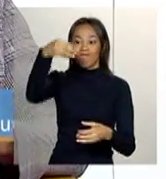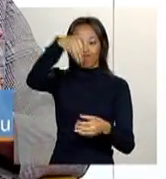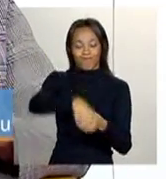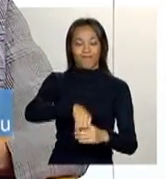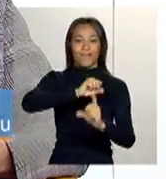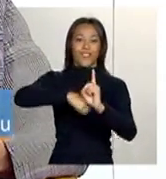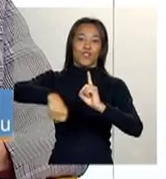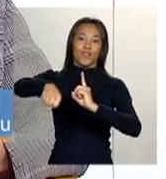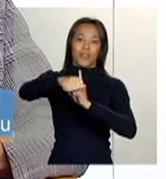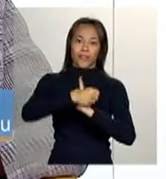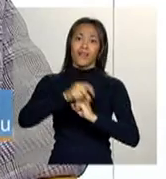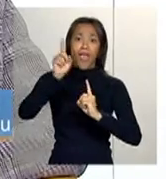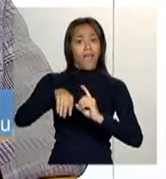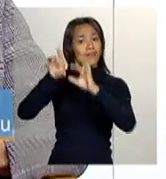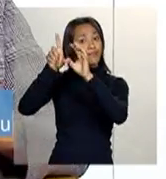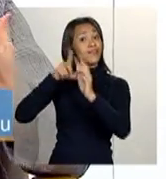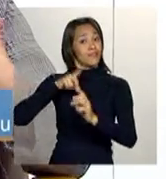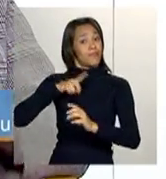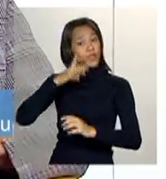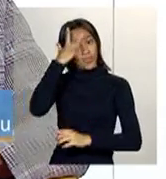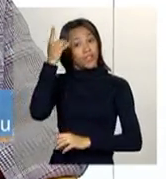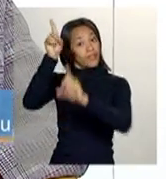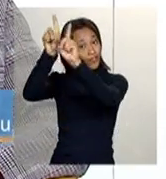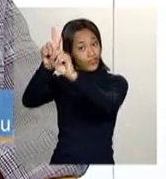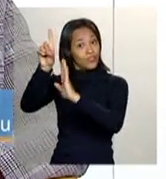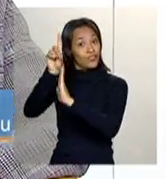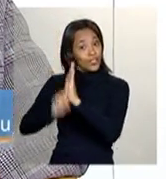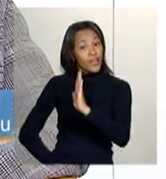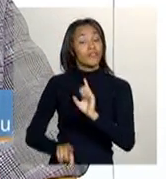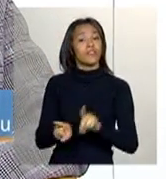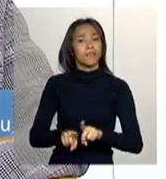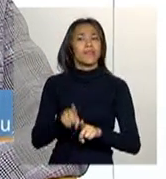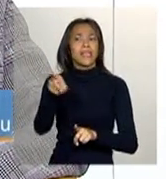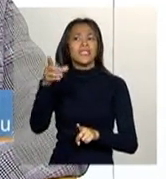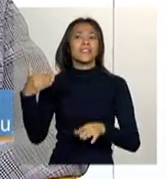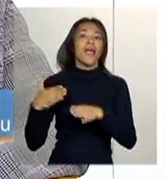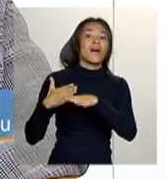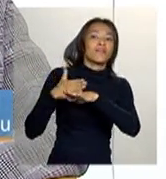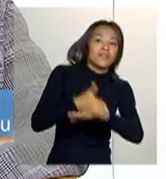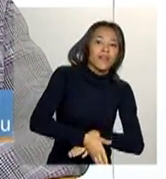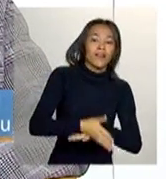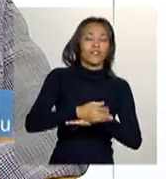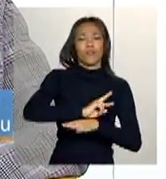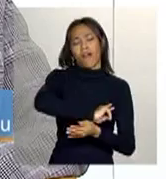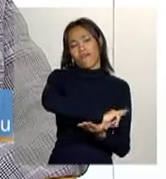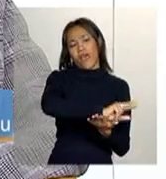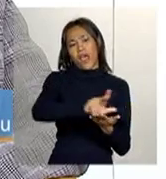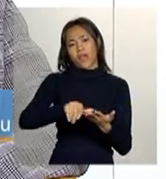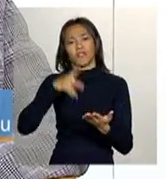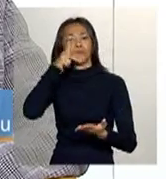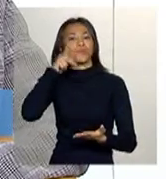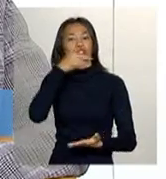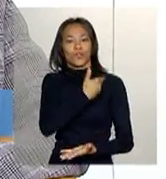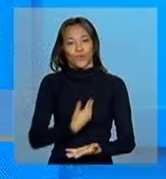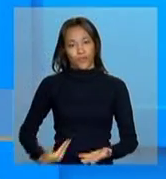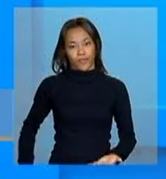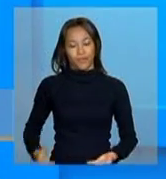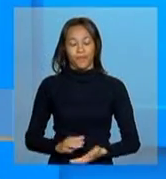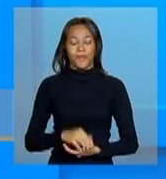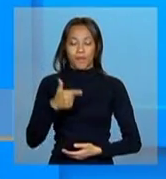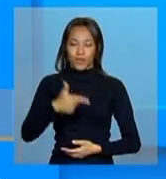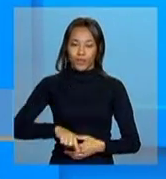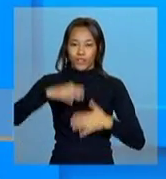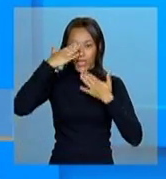brasileira, eles são cidadãos de direitos, fazerem com que eles tenham acesso às outras políticas públicas. Gente, mais uma vez, eu quero